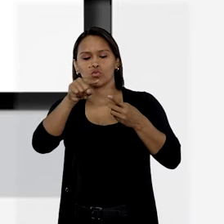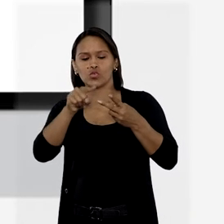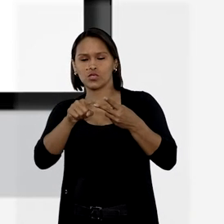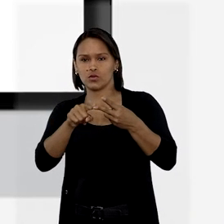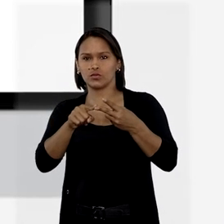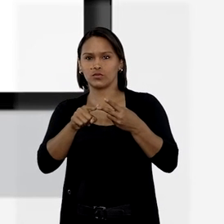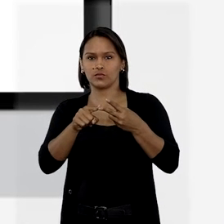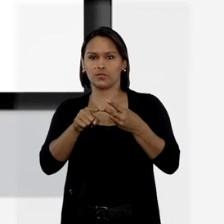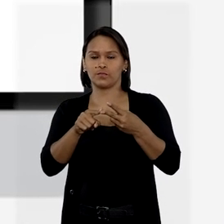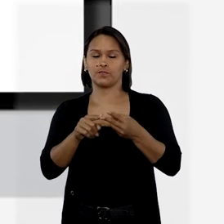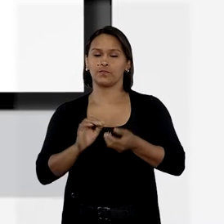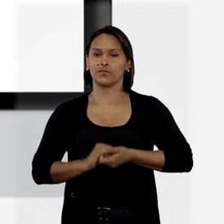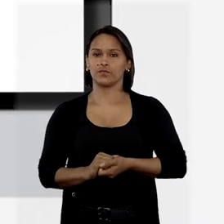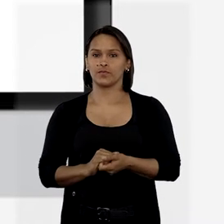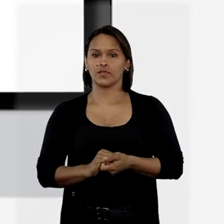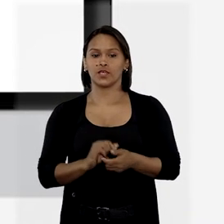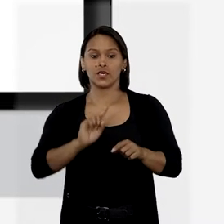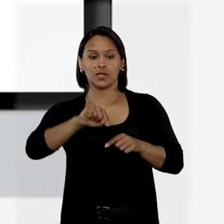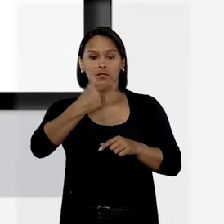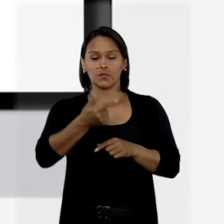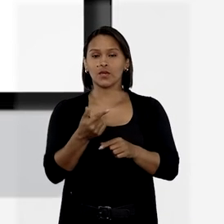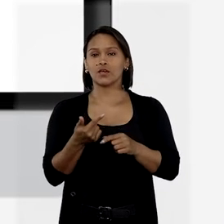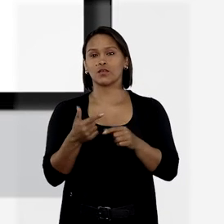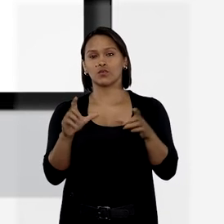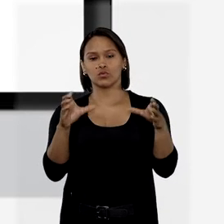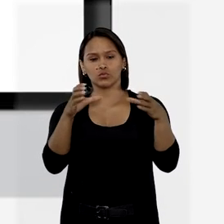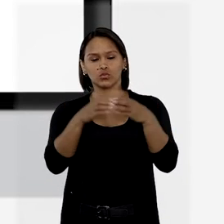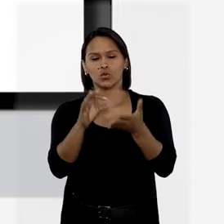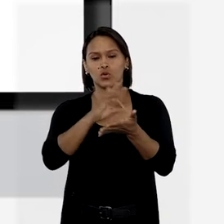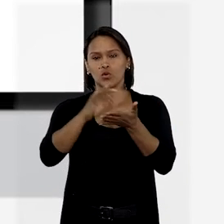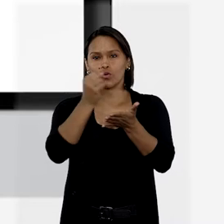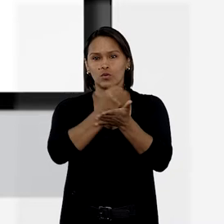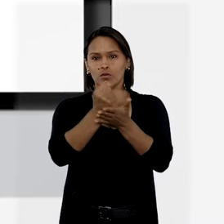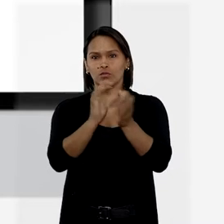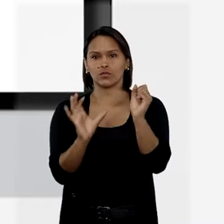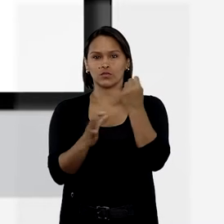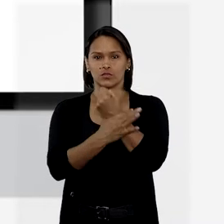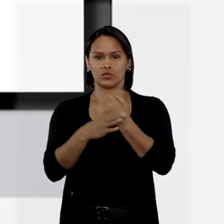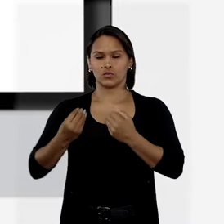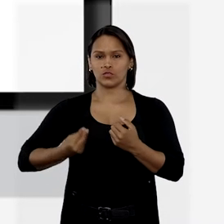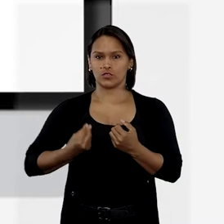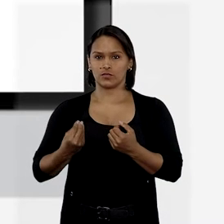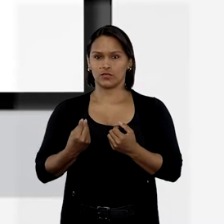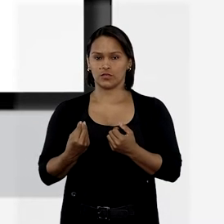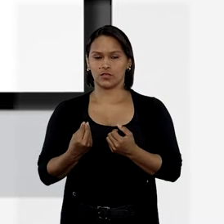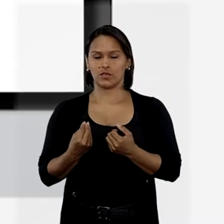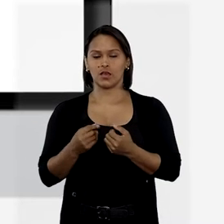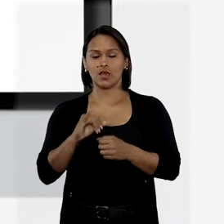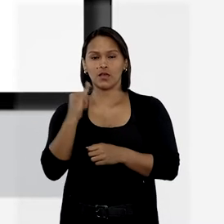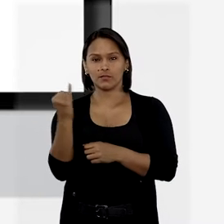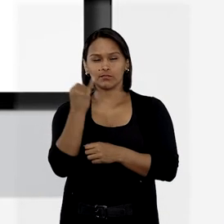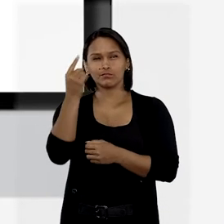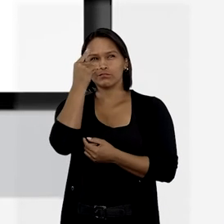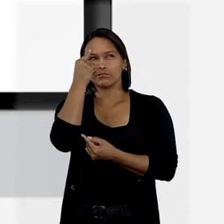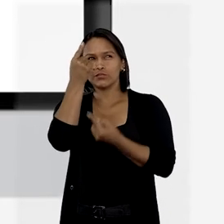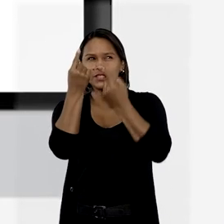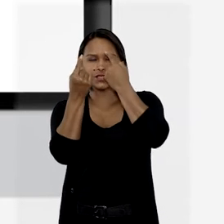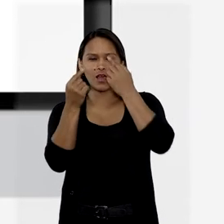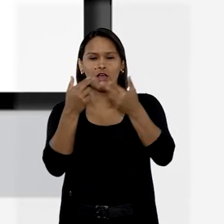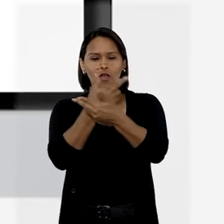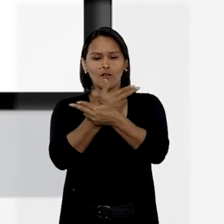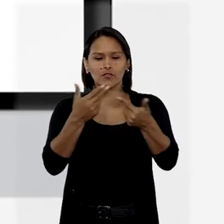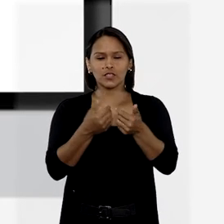núcleo. E para o núcleo Contrato de Seguro de Vida, é importante pensar nas